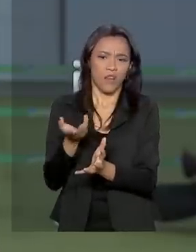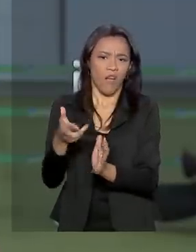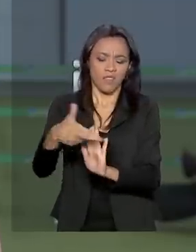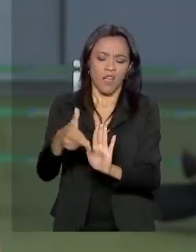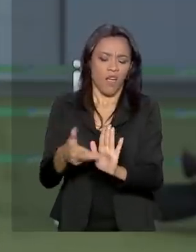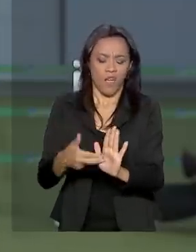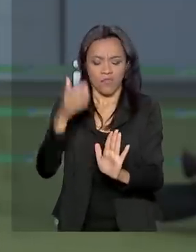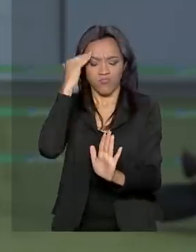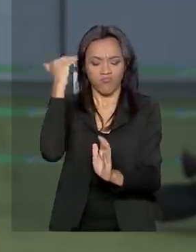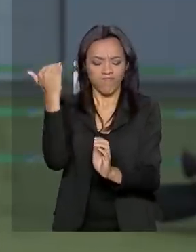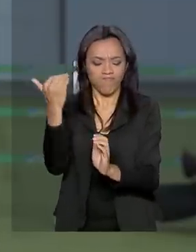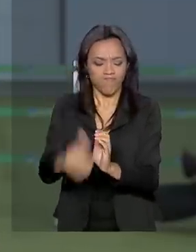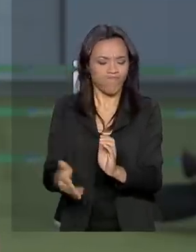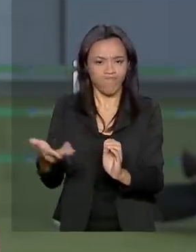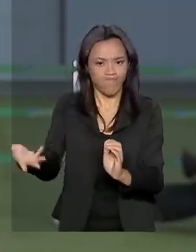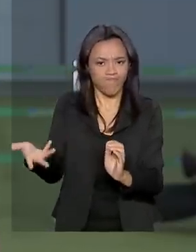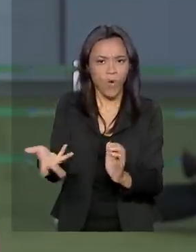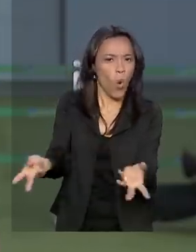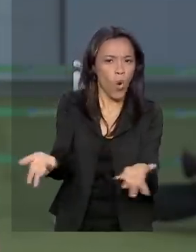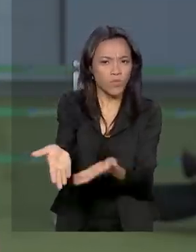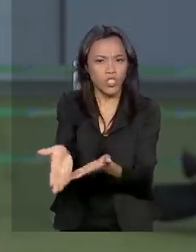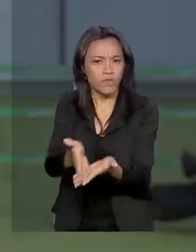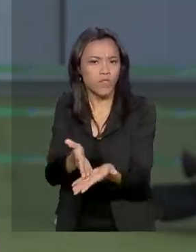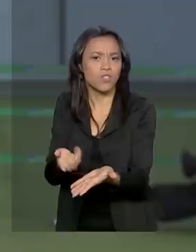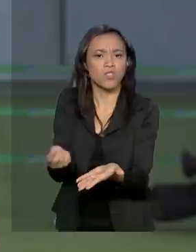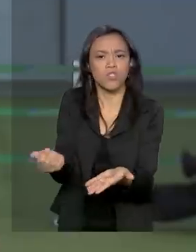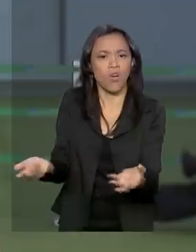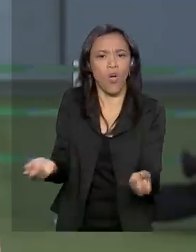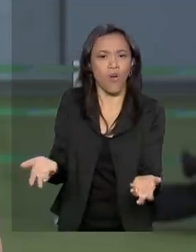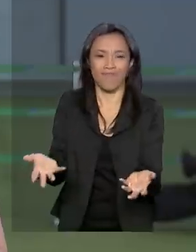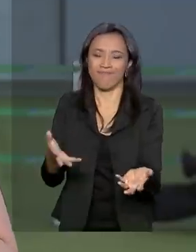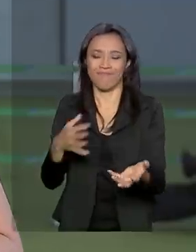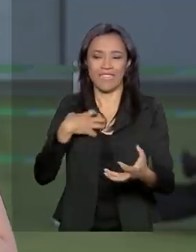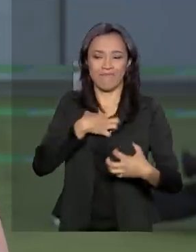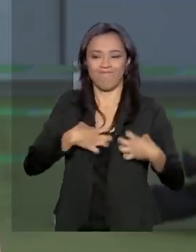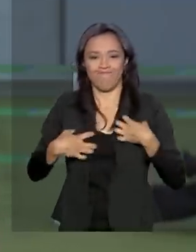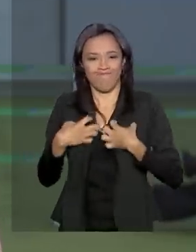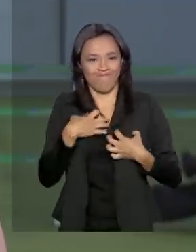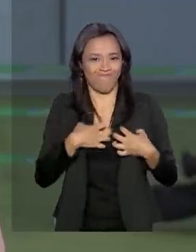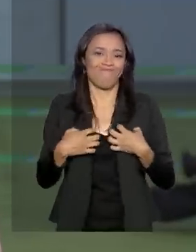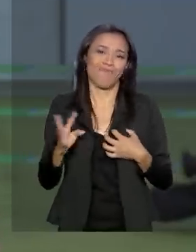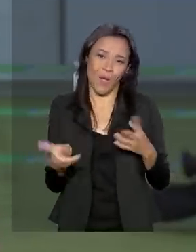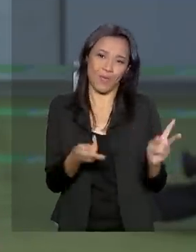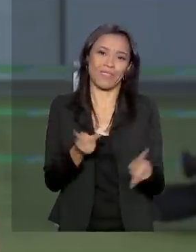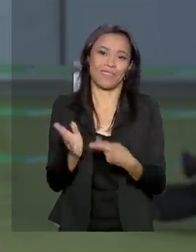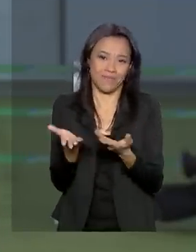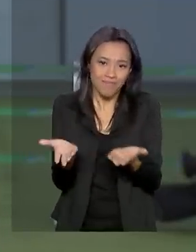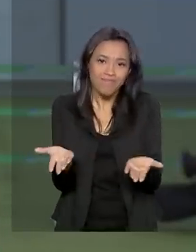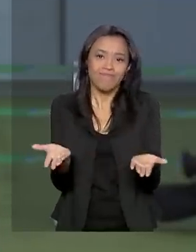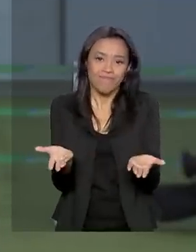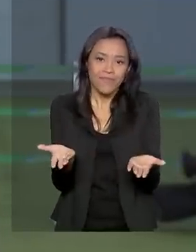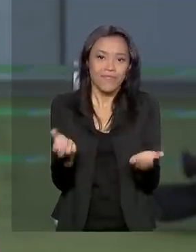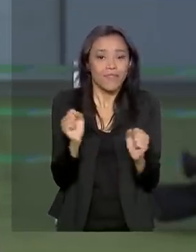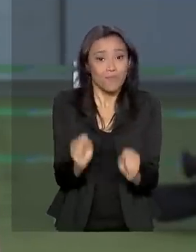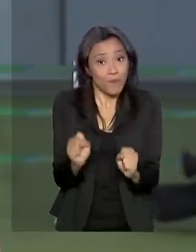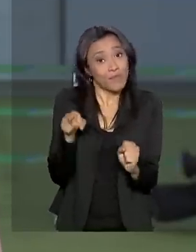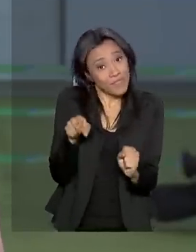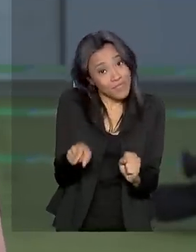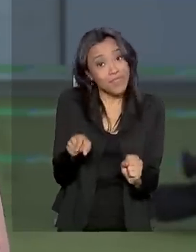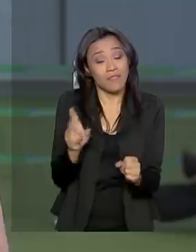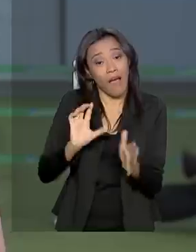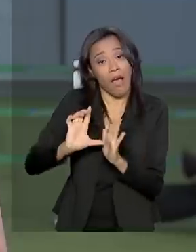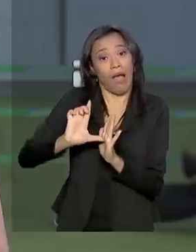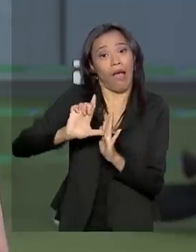até agora para a divisão dos recursos excedentes da sessão onerosa do pré-sal. Então, Mara, é esse descompasso que pode, de alguma forma,